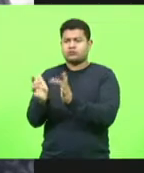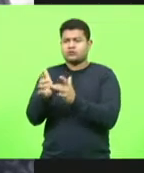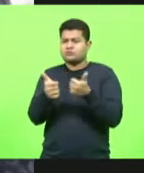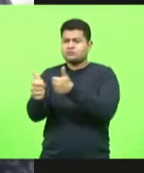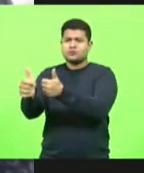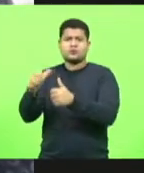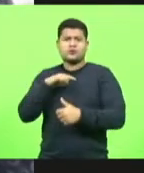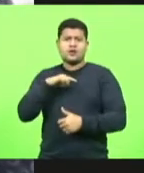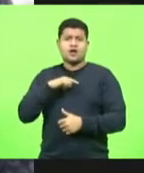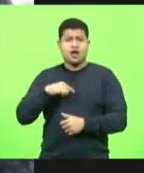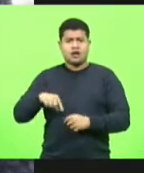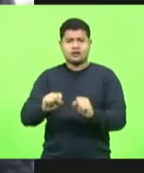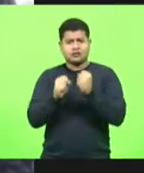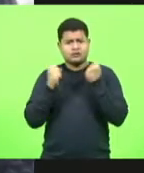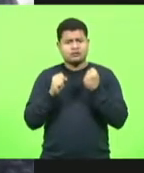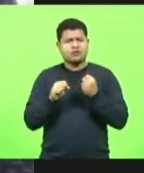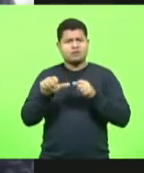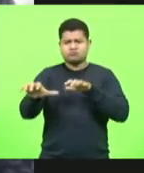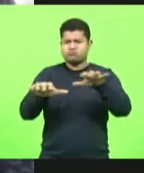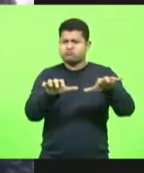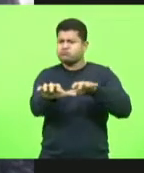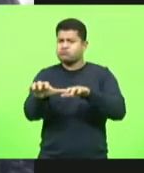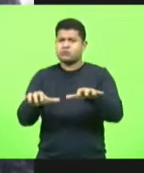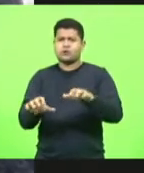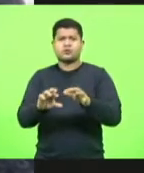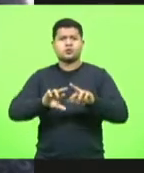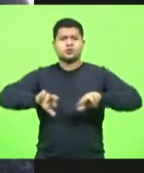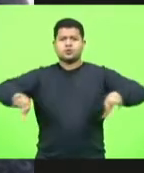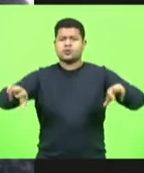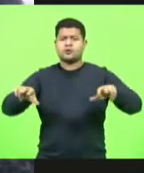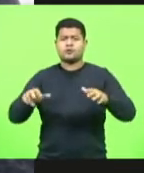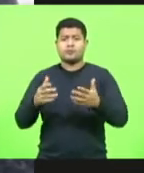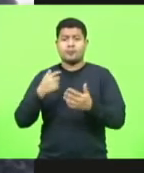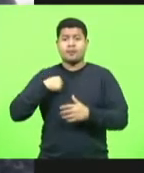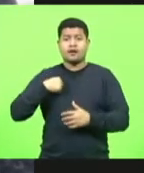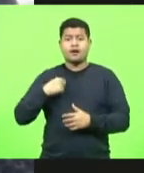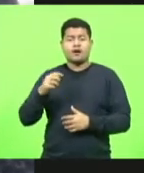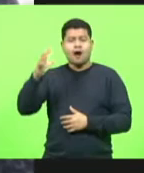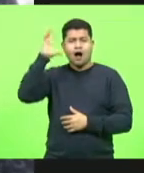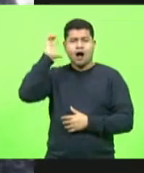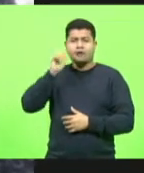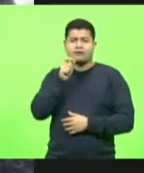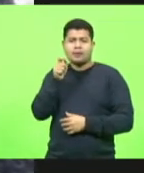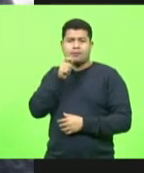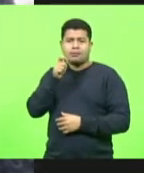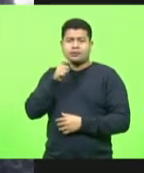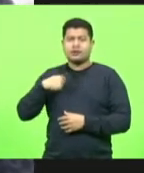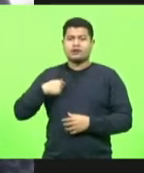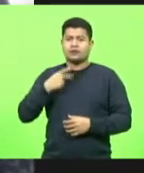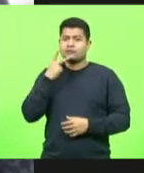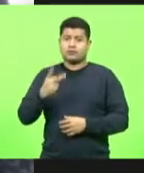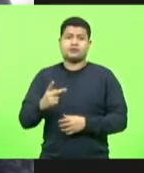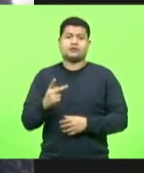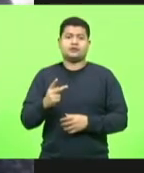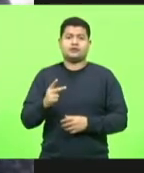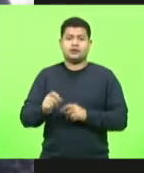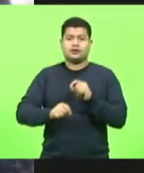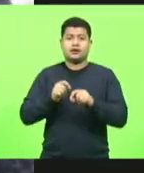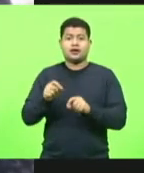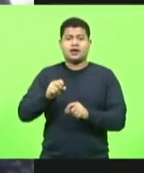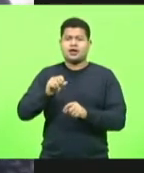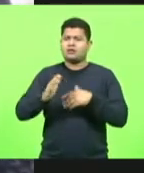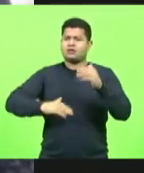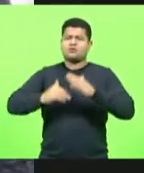áreas. E eu dizia, inclusive, numa entrevista em uma rádio recentemente aqui, seja no palco dos concertos, seja nas